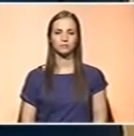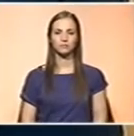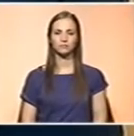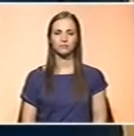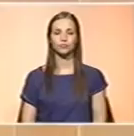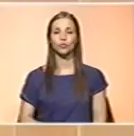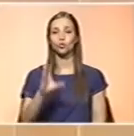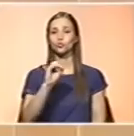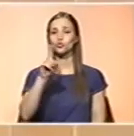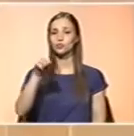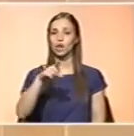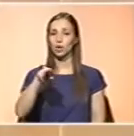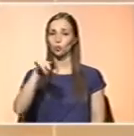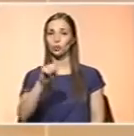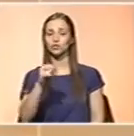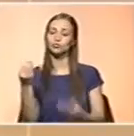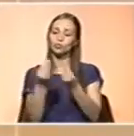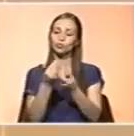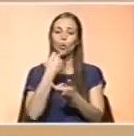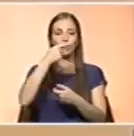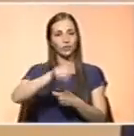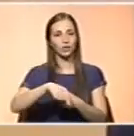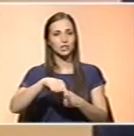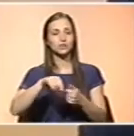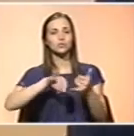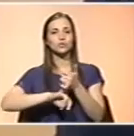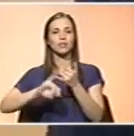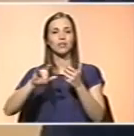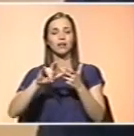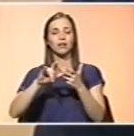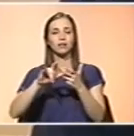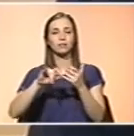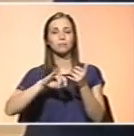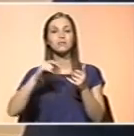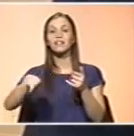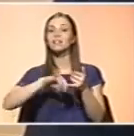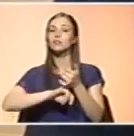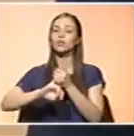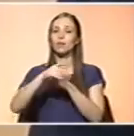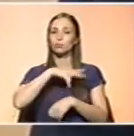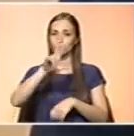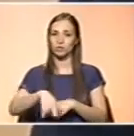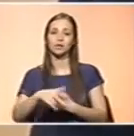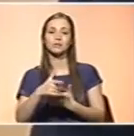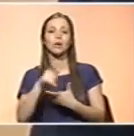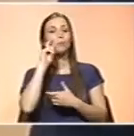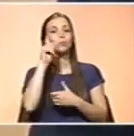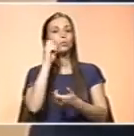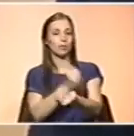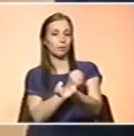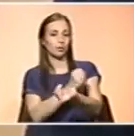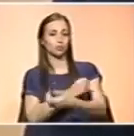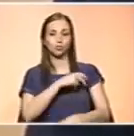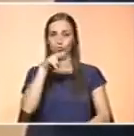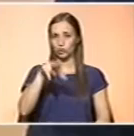O José Luís Medina está connosco outra vez no Sociedade Civil, é o Presidente da Sociedade Portuguesa da Diabetologia e membro também Associação Protetora de Diabéticos de